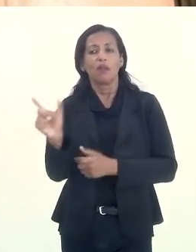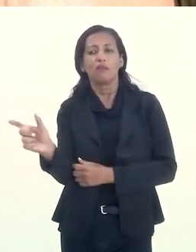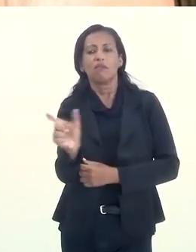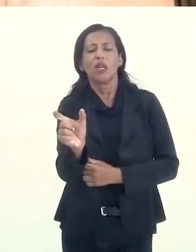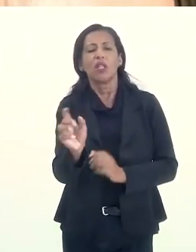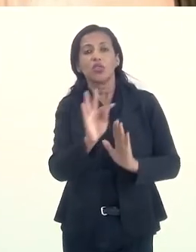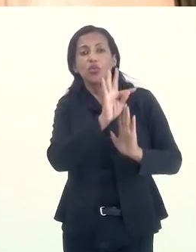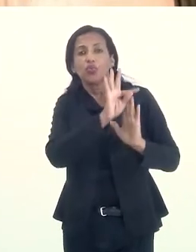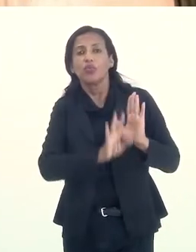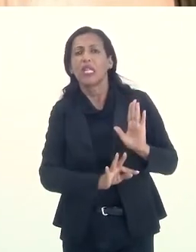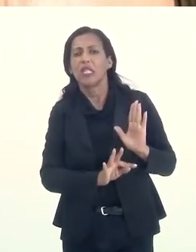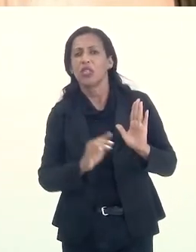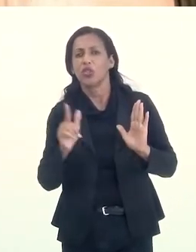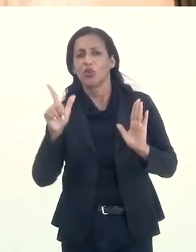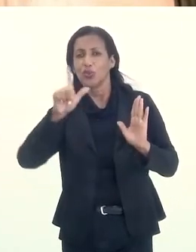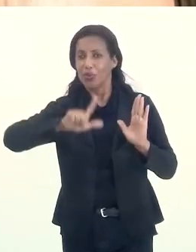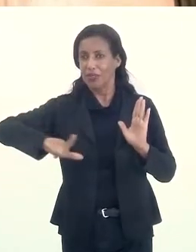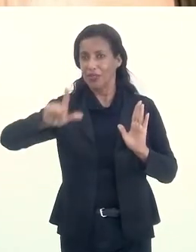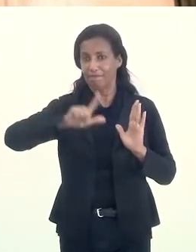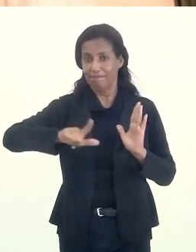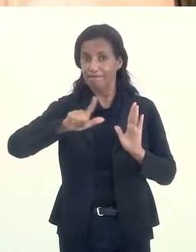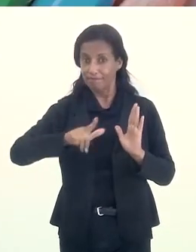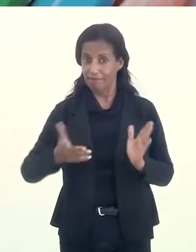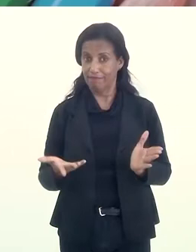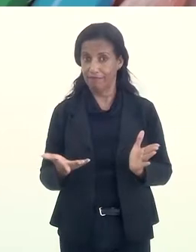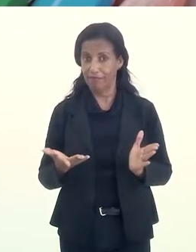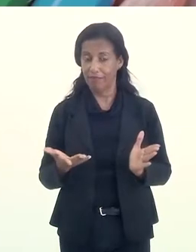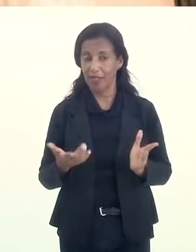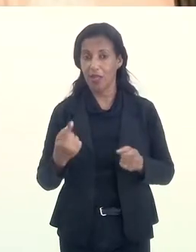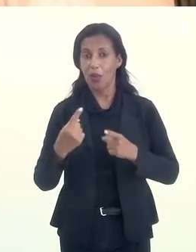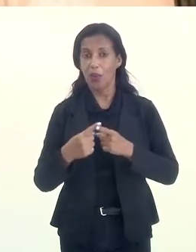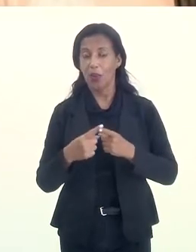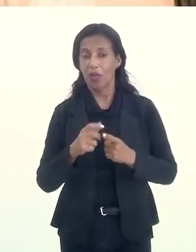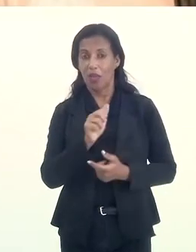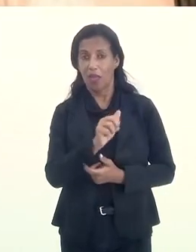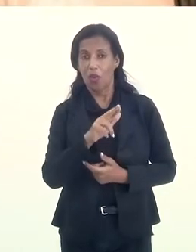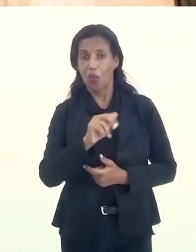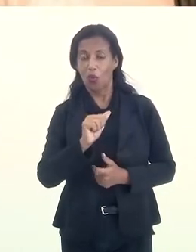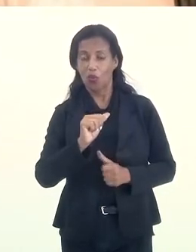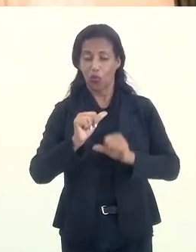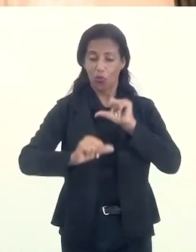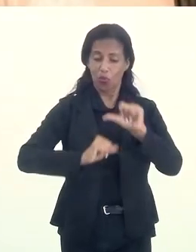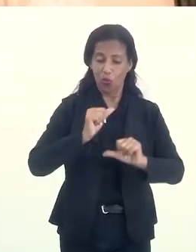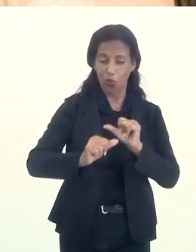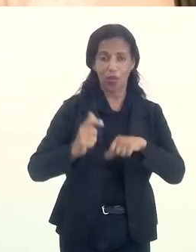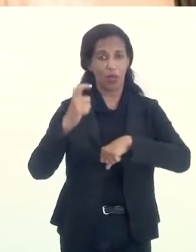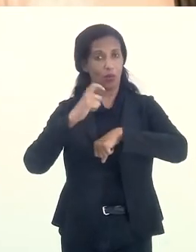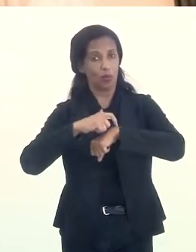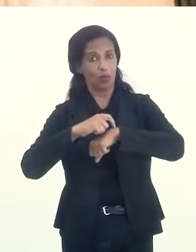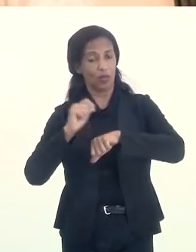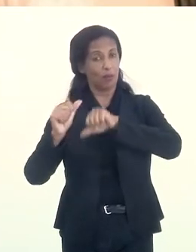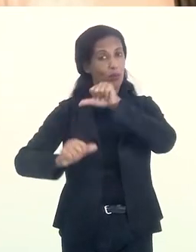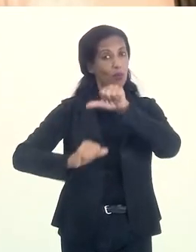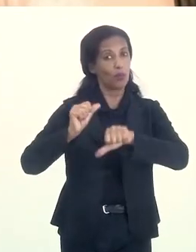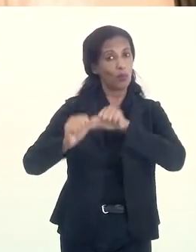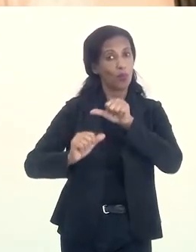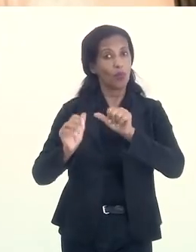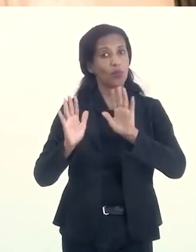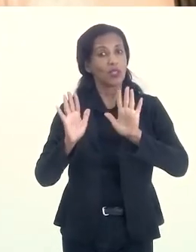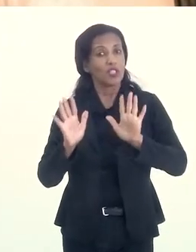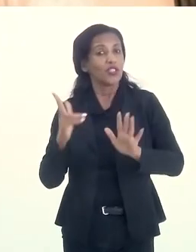de significado de um texto literário. Sim. Porque o autor muda, o tempo muda e já